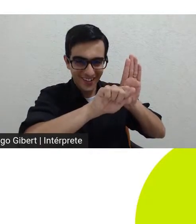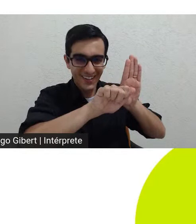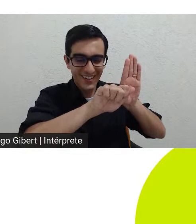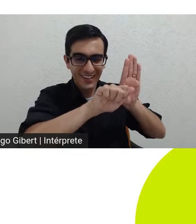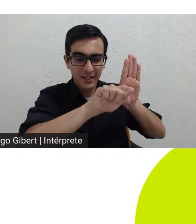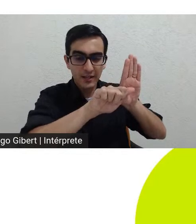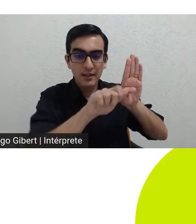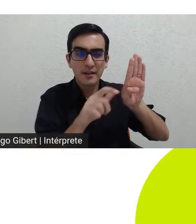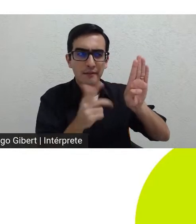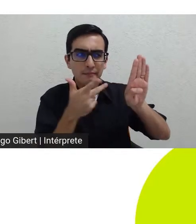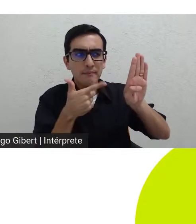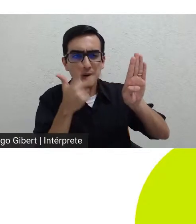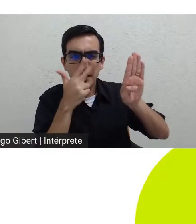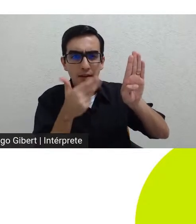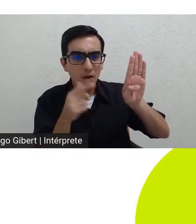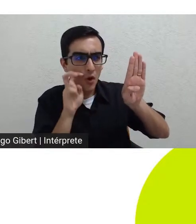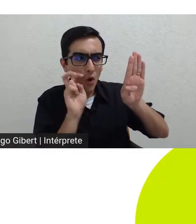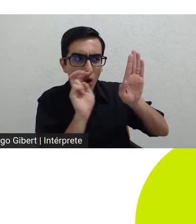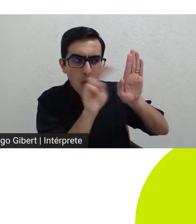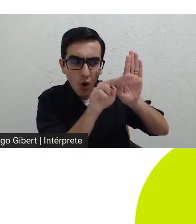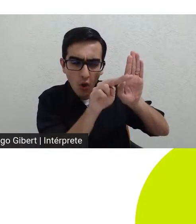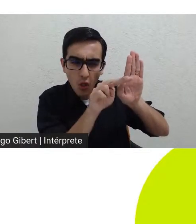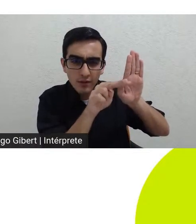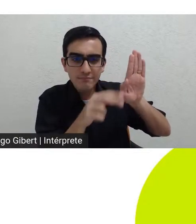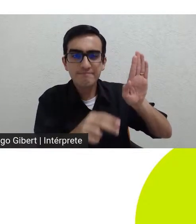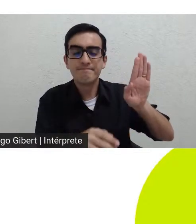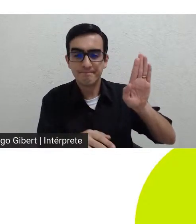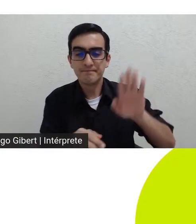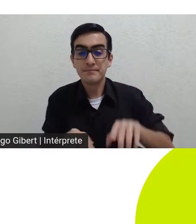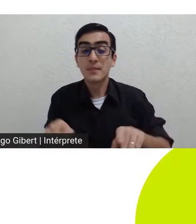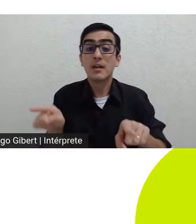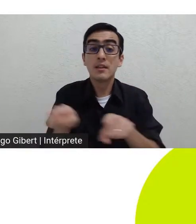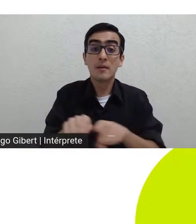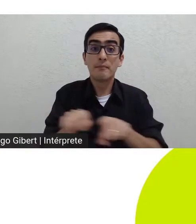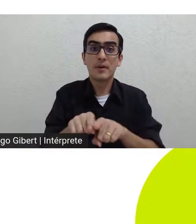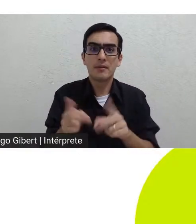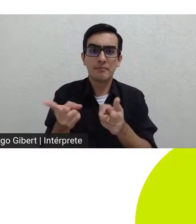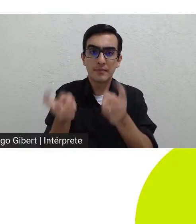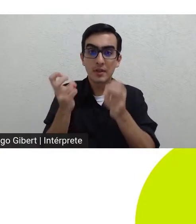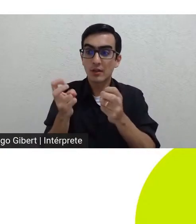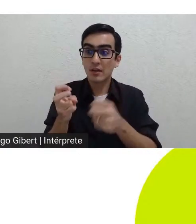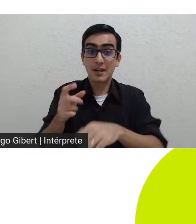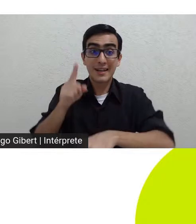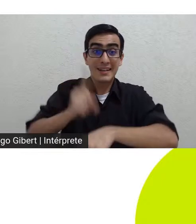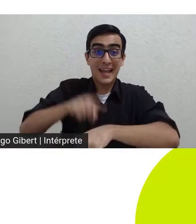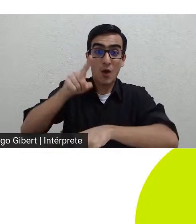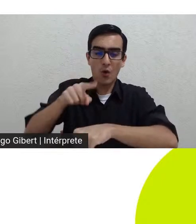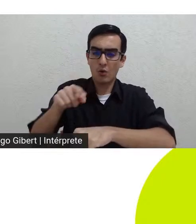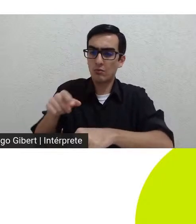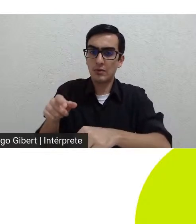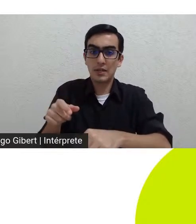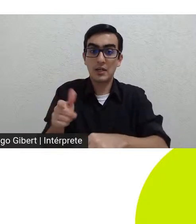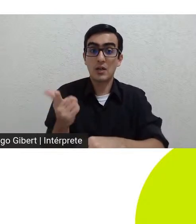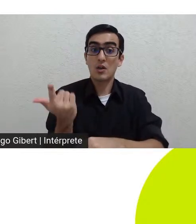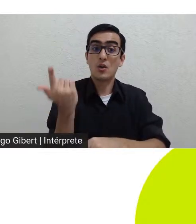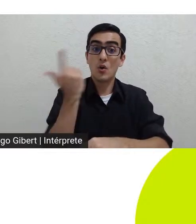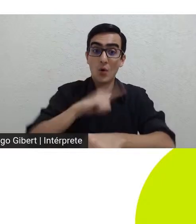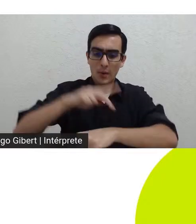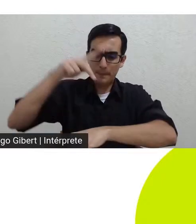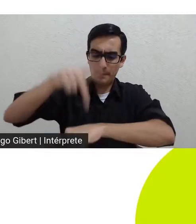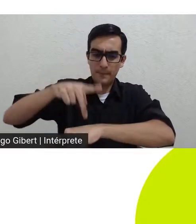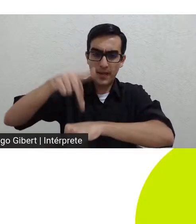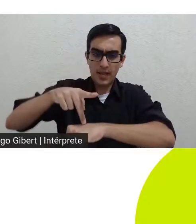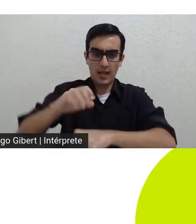desejantes no olhar de Ratner quando adquiriu a bela opala negra incrustada